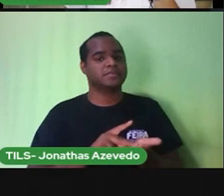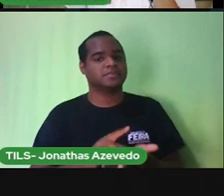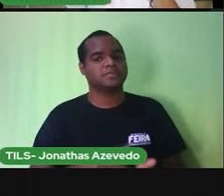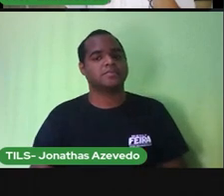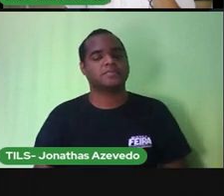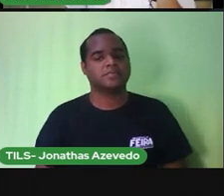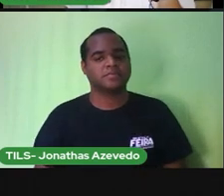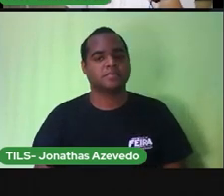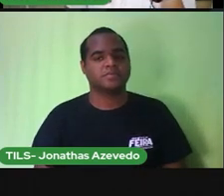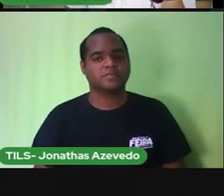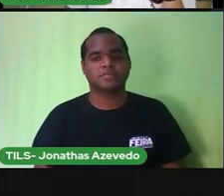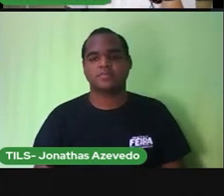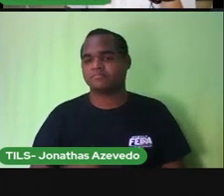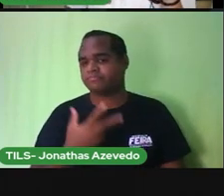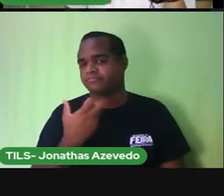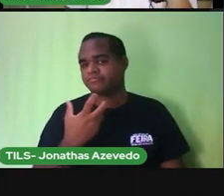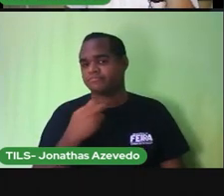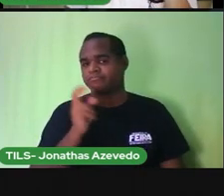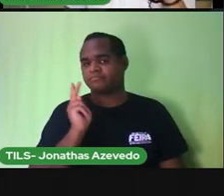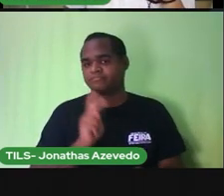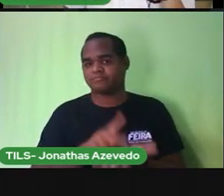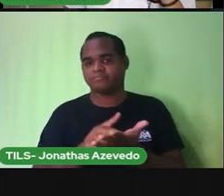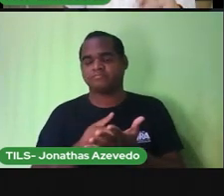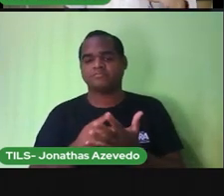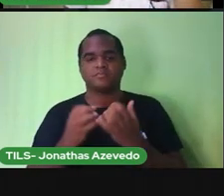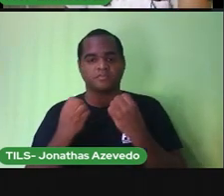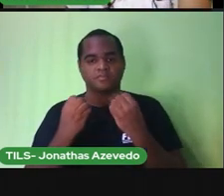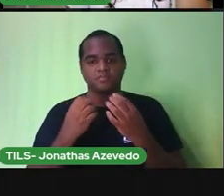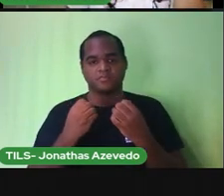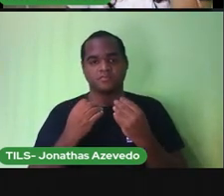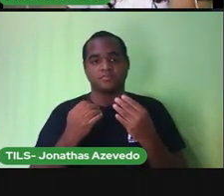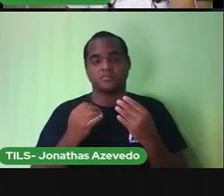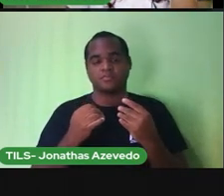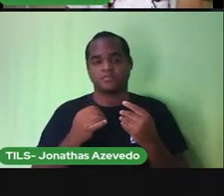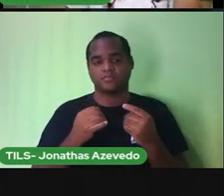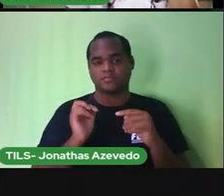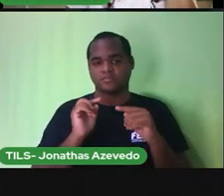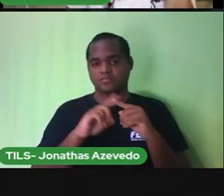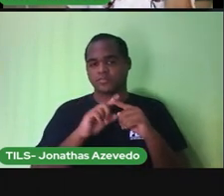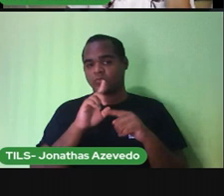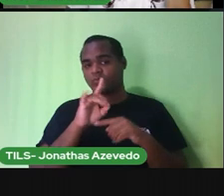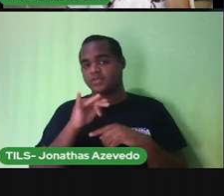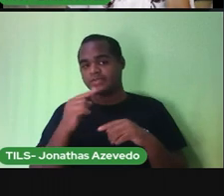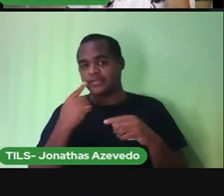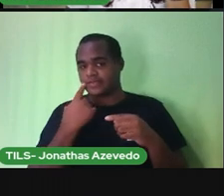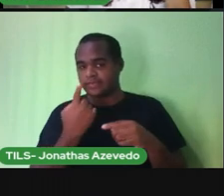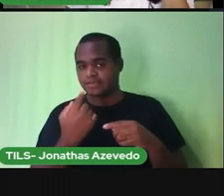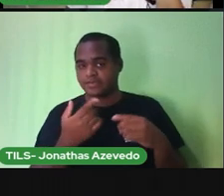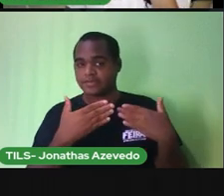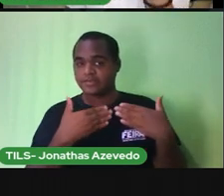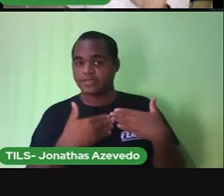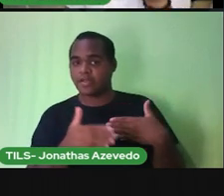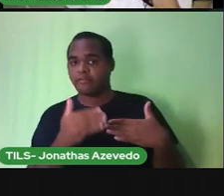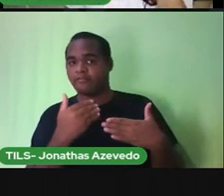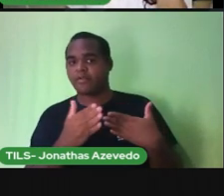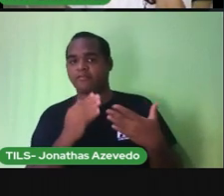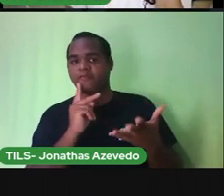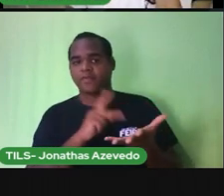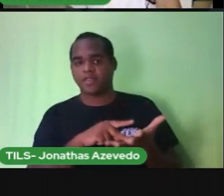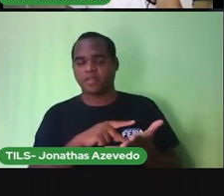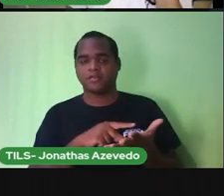observa e responda nós temos um creme dental com a data de fabricação e a validade o